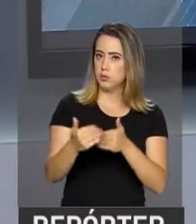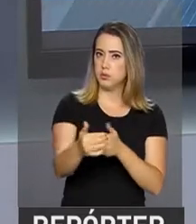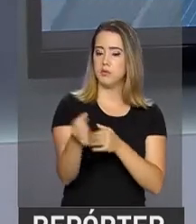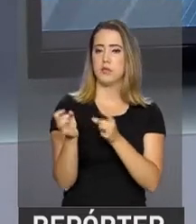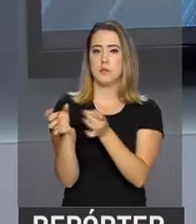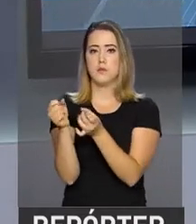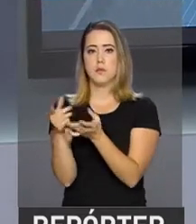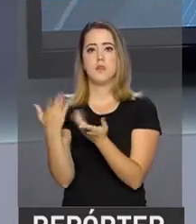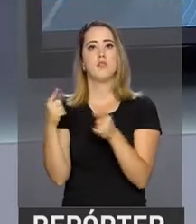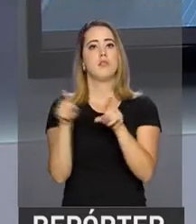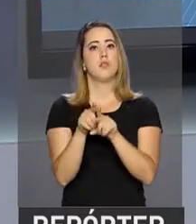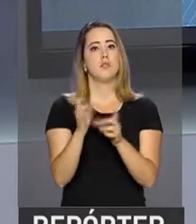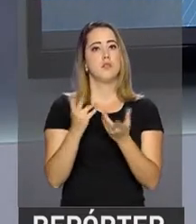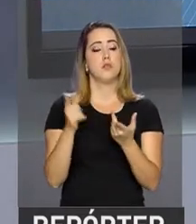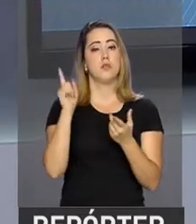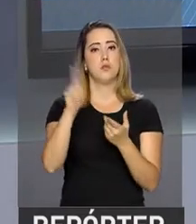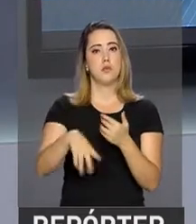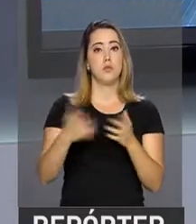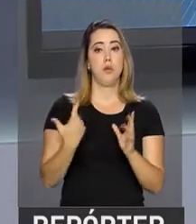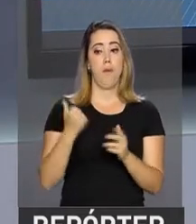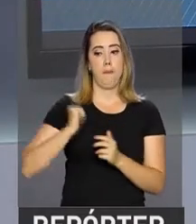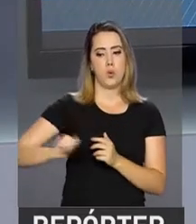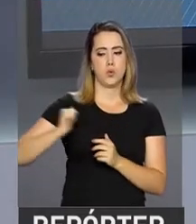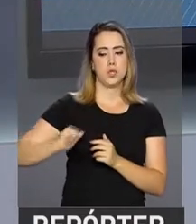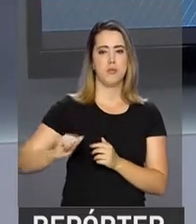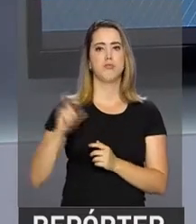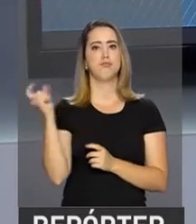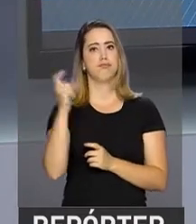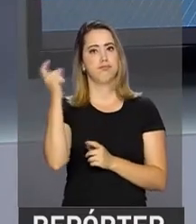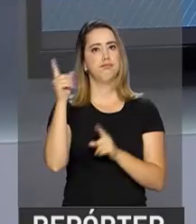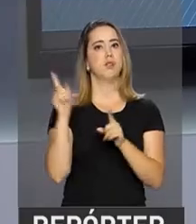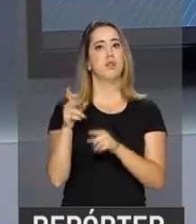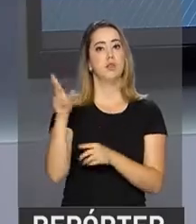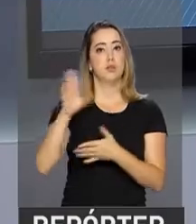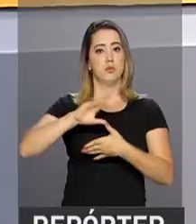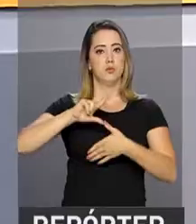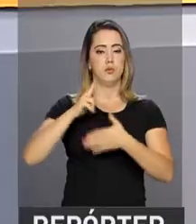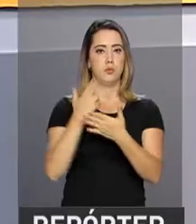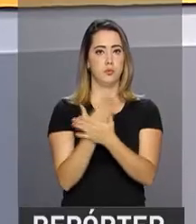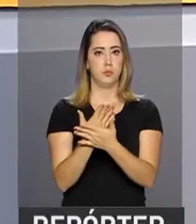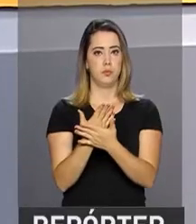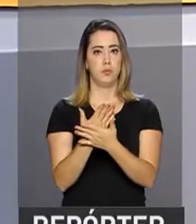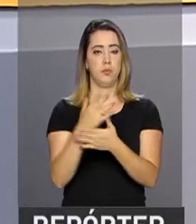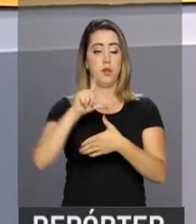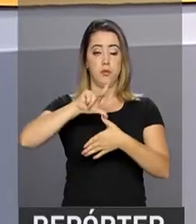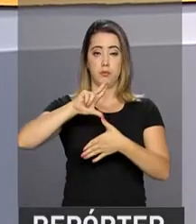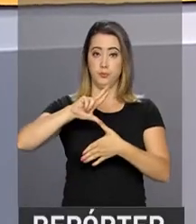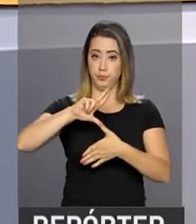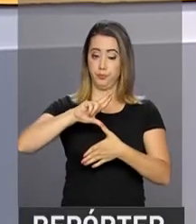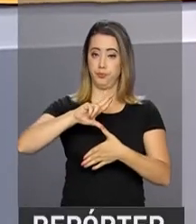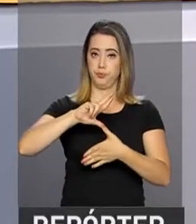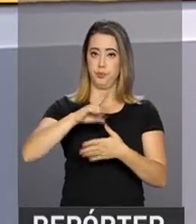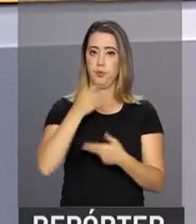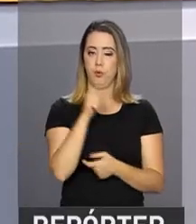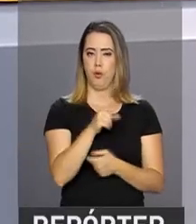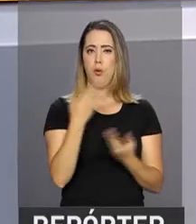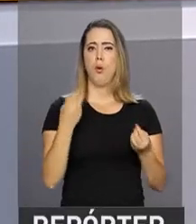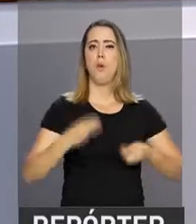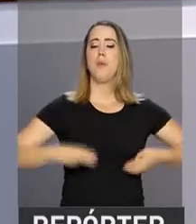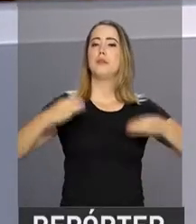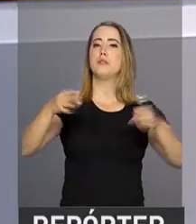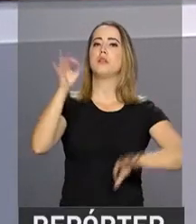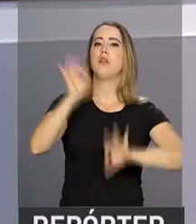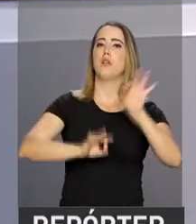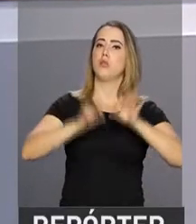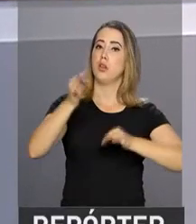negociadas na Bovespa, que é a maior bolsa de valores da América Latina. O Ministério da Justiça estende a presença